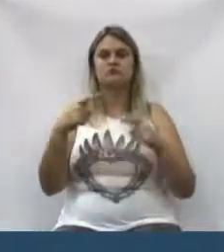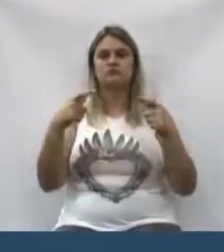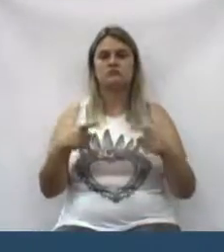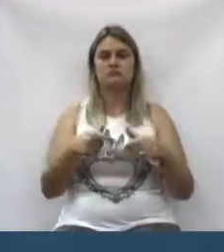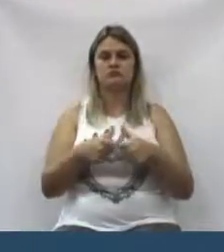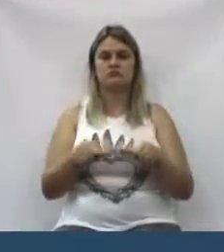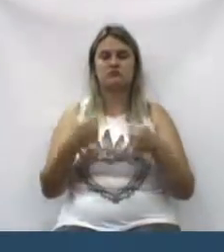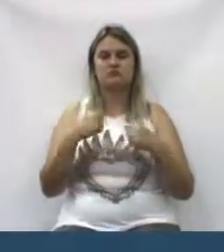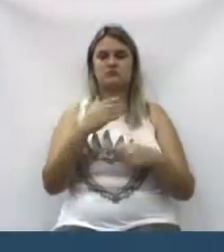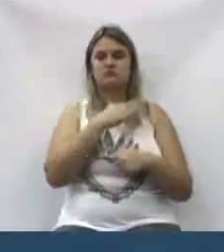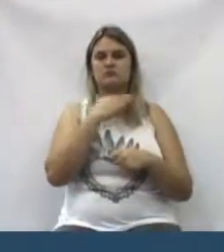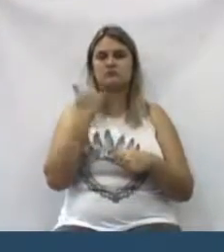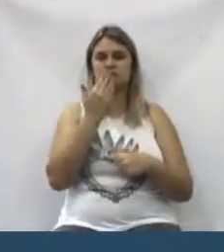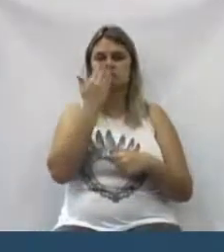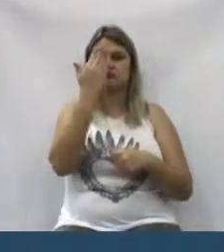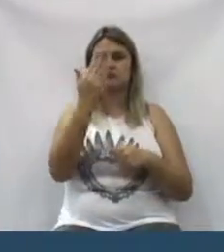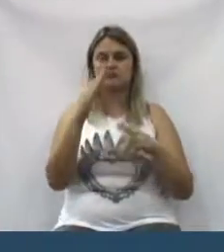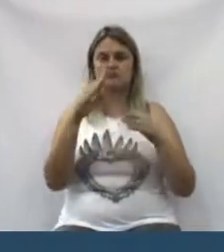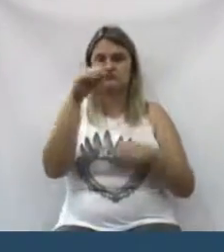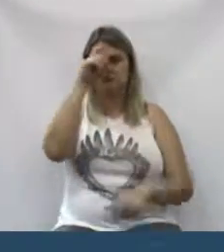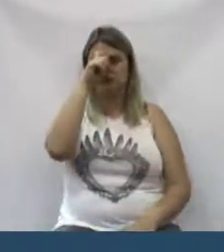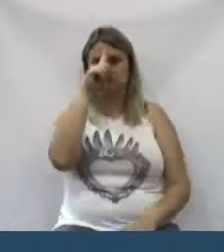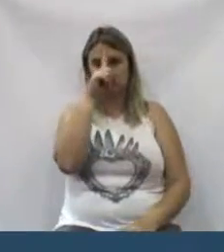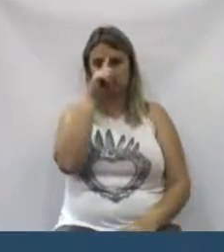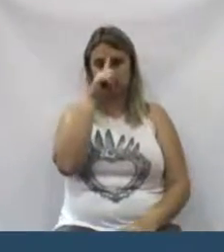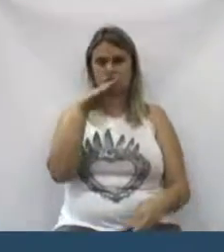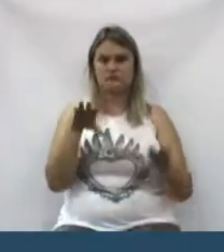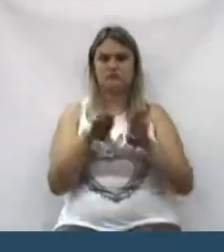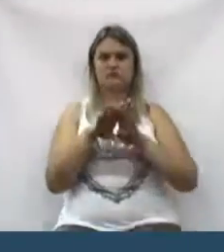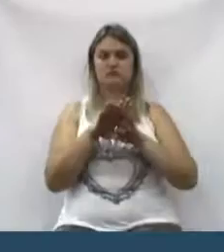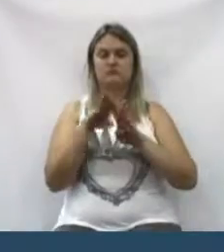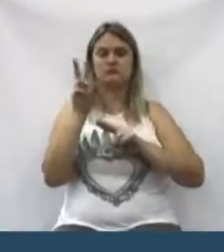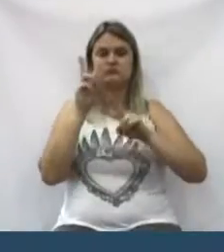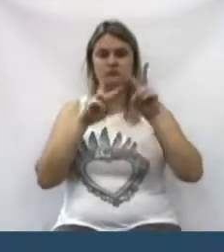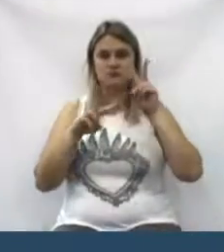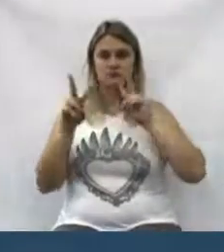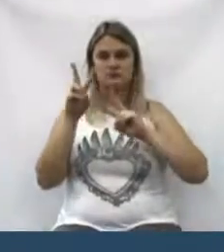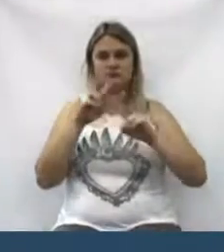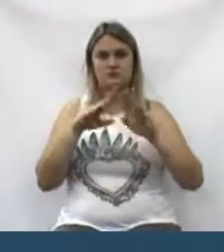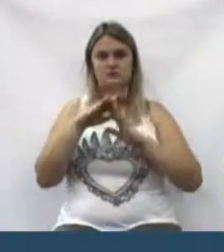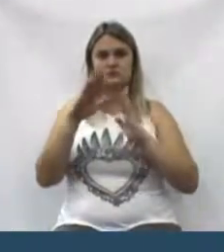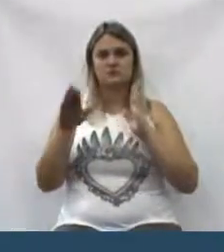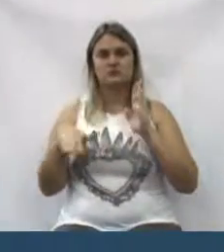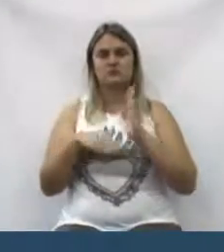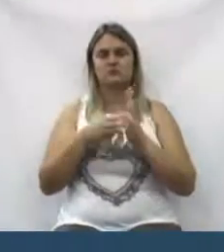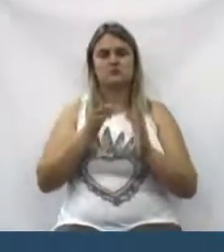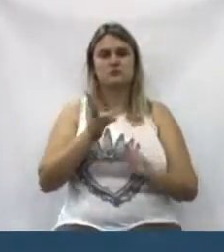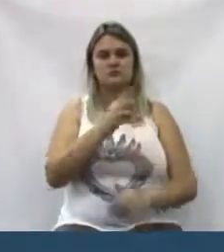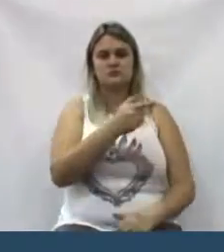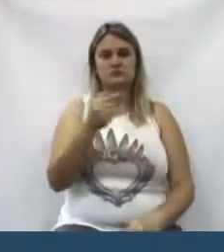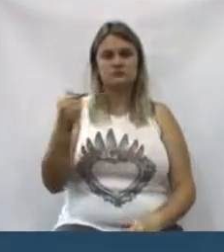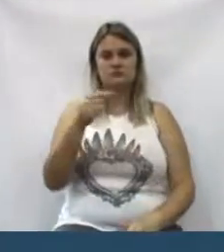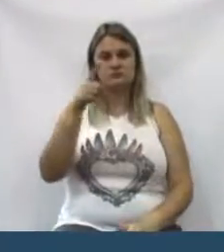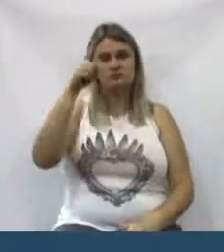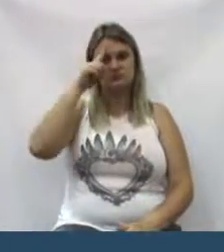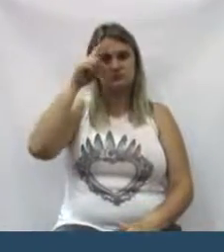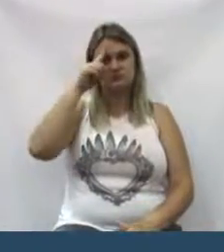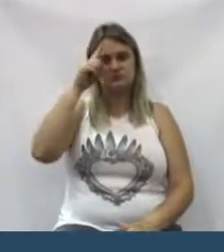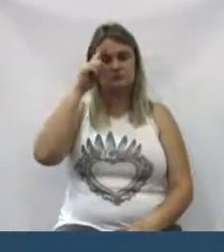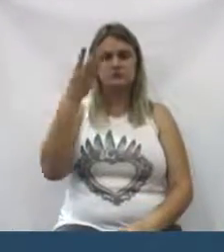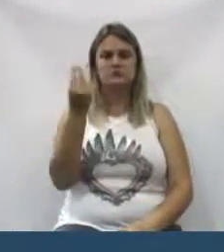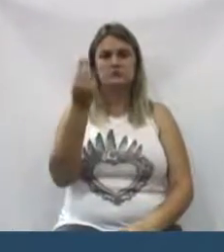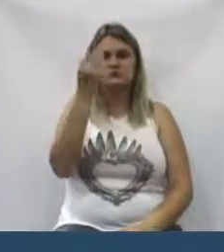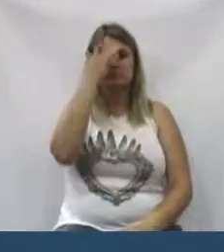ficar ele tem que morrer ali na frente do hospital e vendo toda semana todo dia na televisão